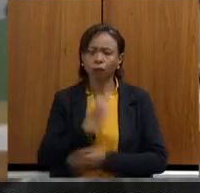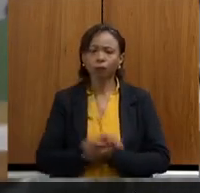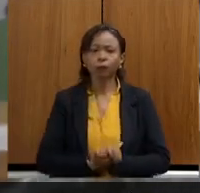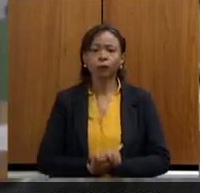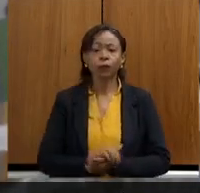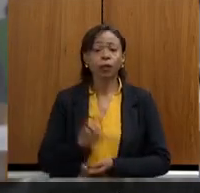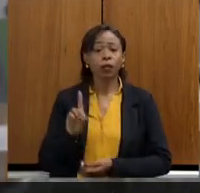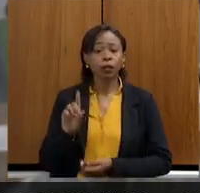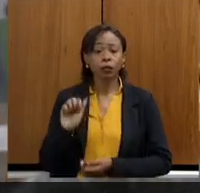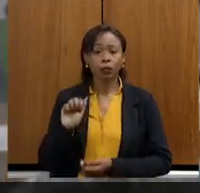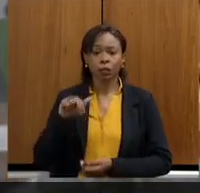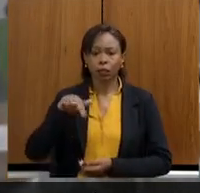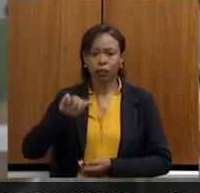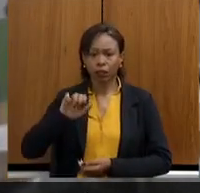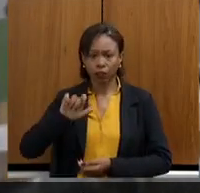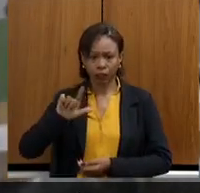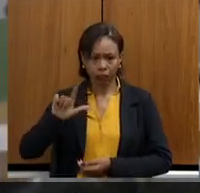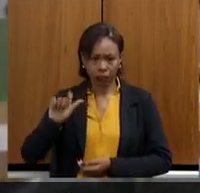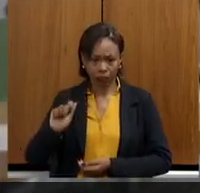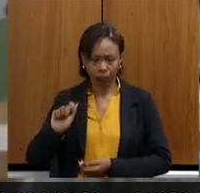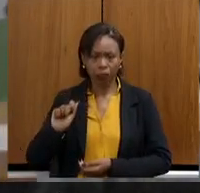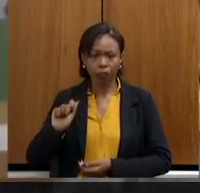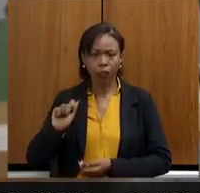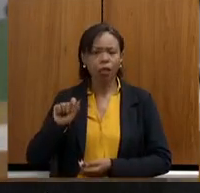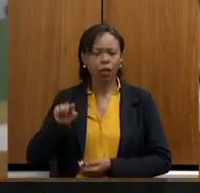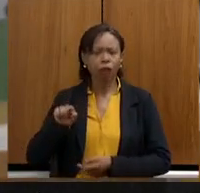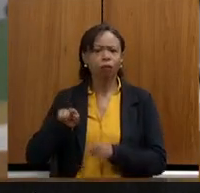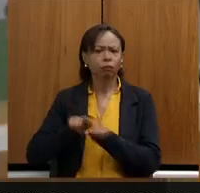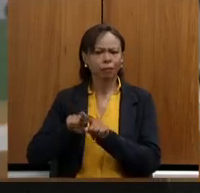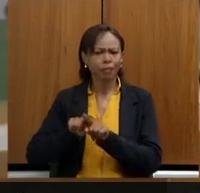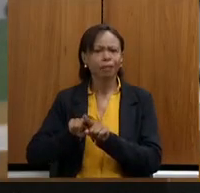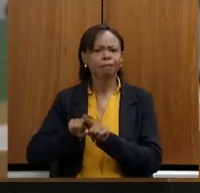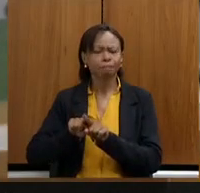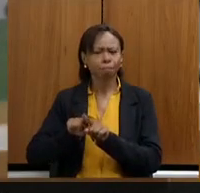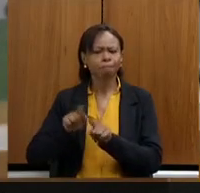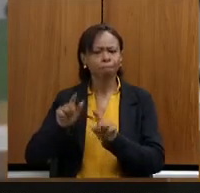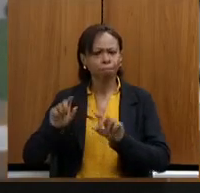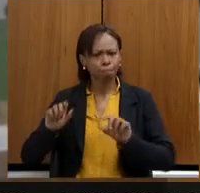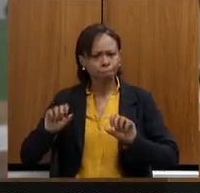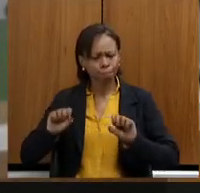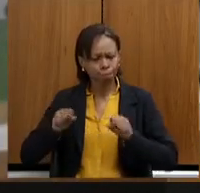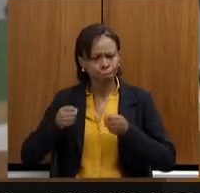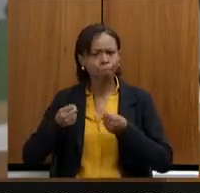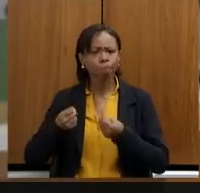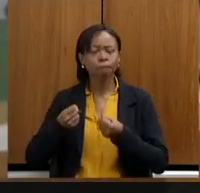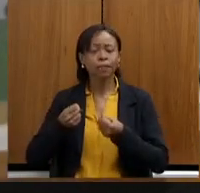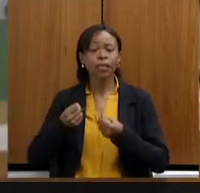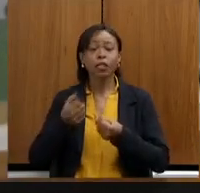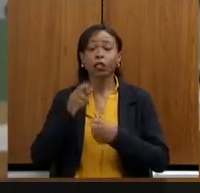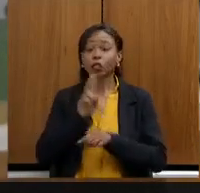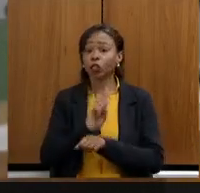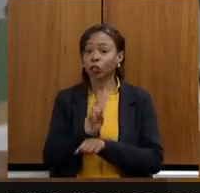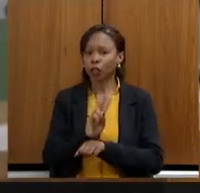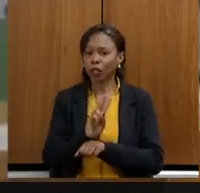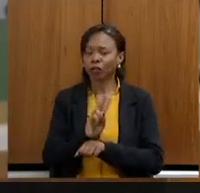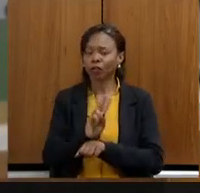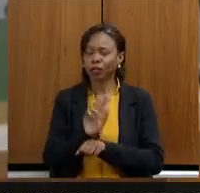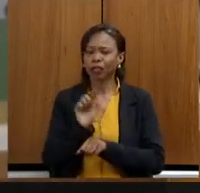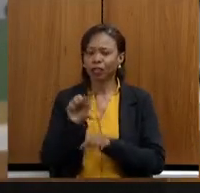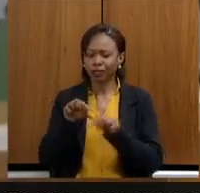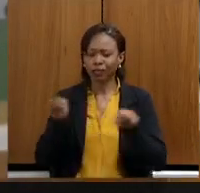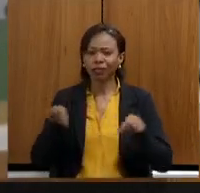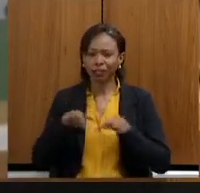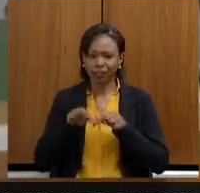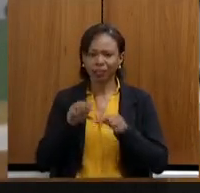Daniela, também, guerreira, chefe de gabinete da secretaria. Saudar o nosso colega deputado Zé